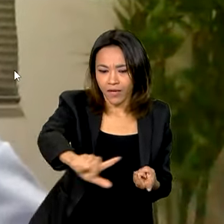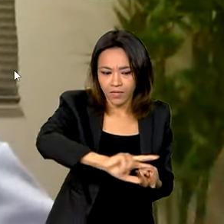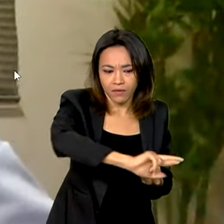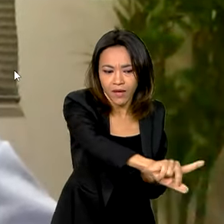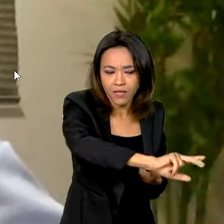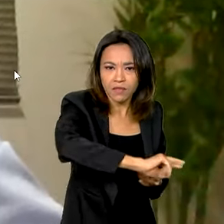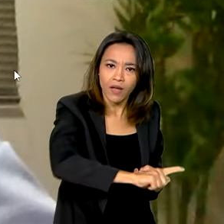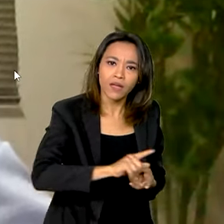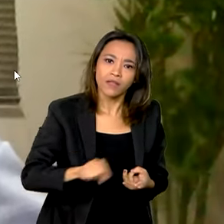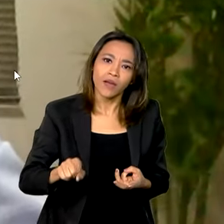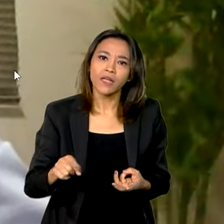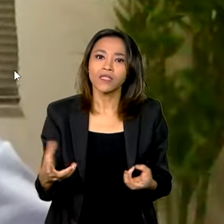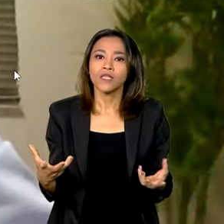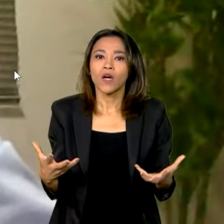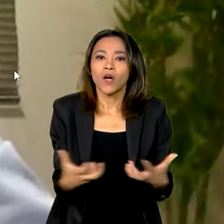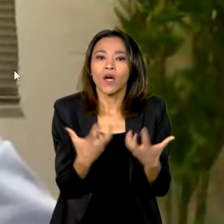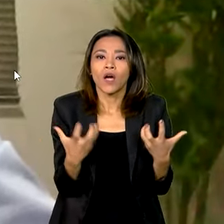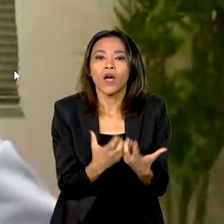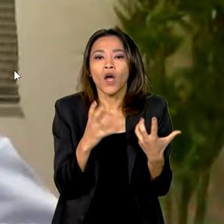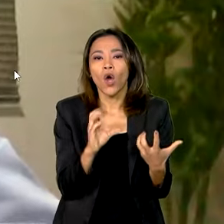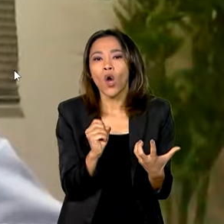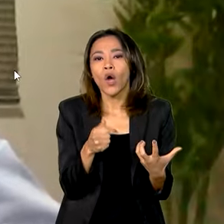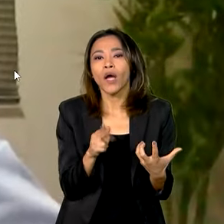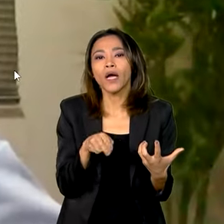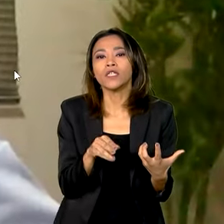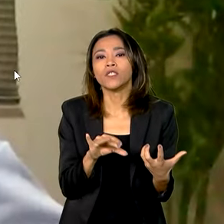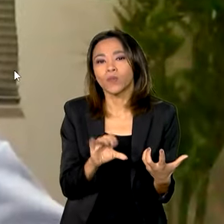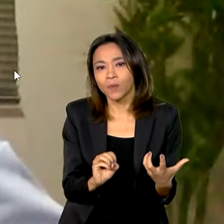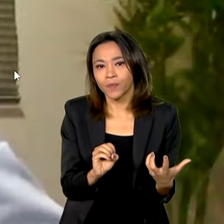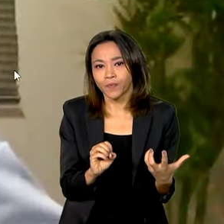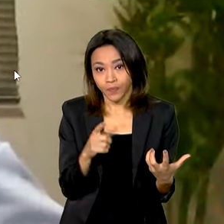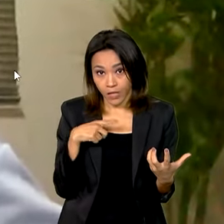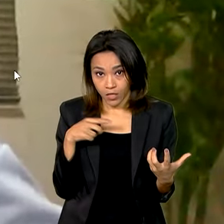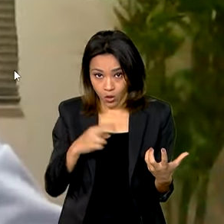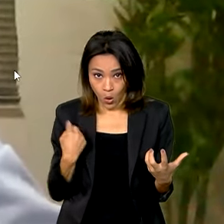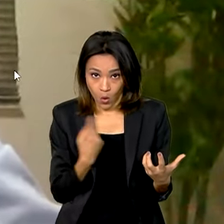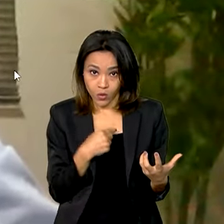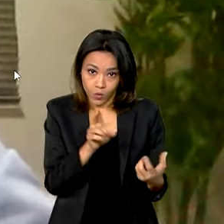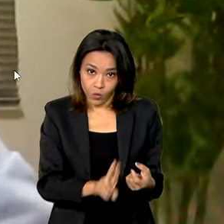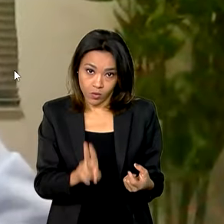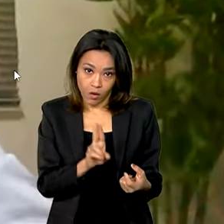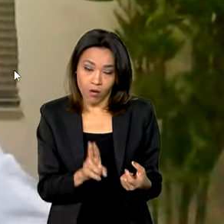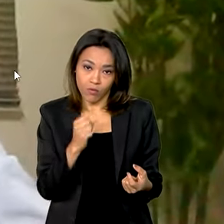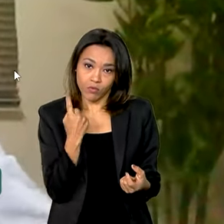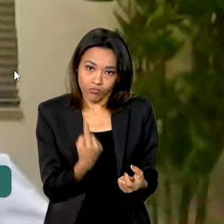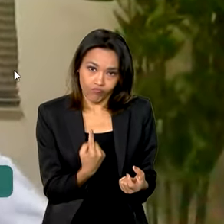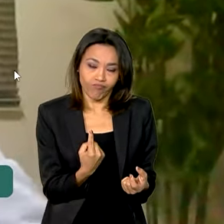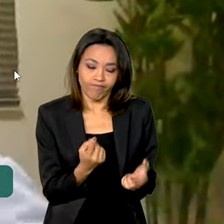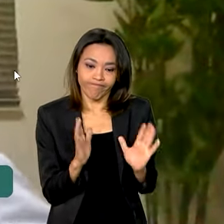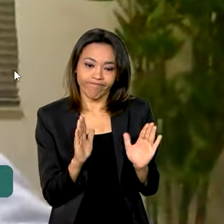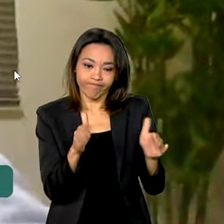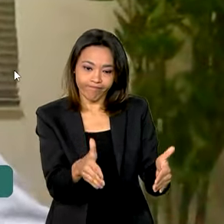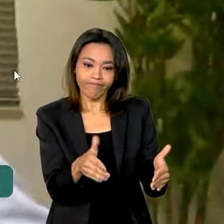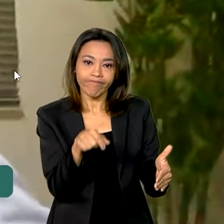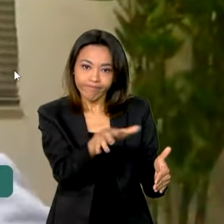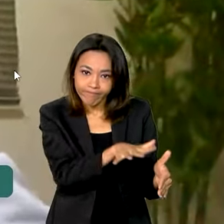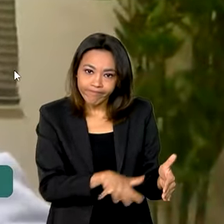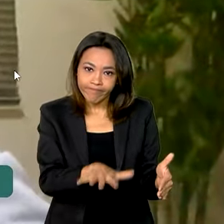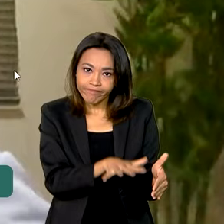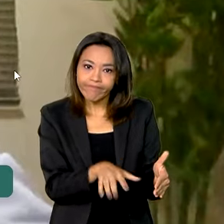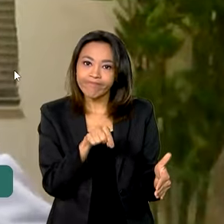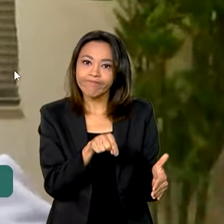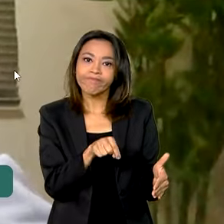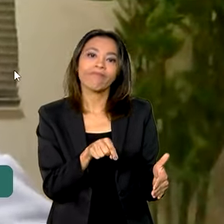existem diversas fontes de matriz orgânica. A gente utiliza uma em específico, uma realmente muito rica por sinal,